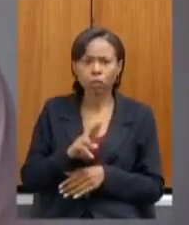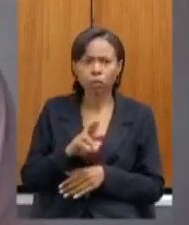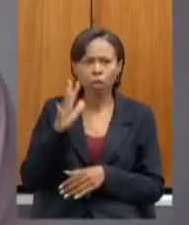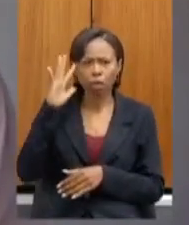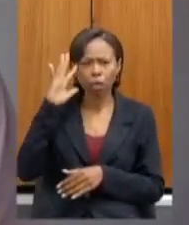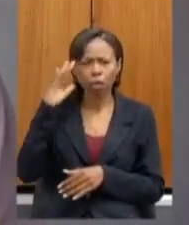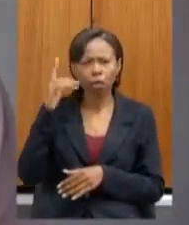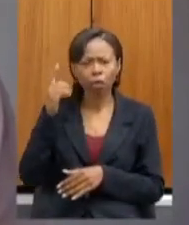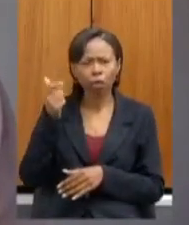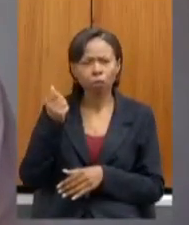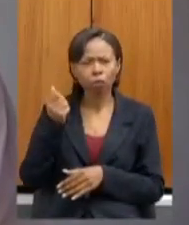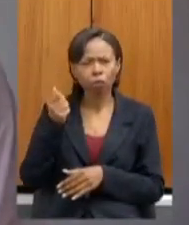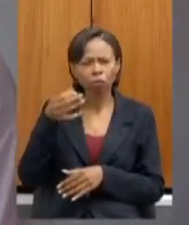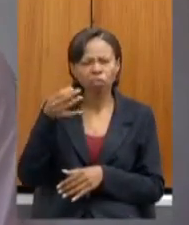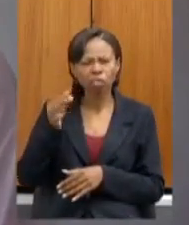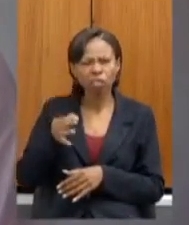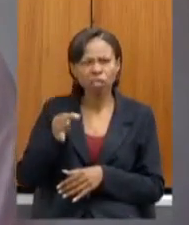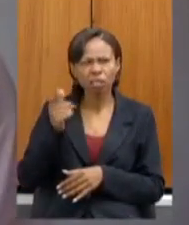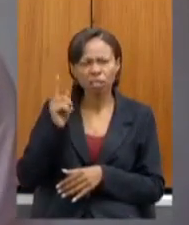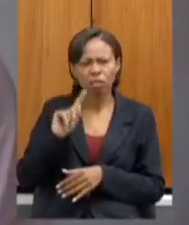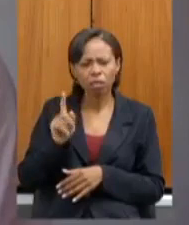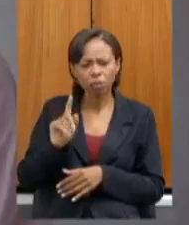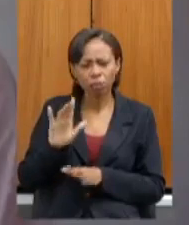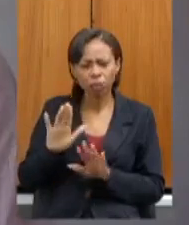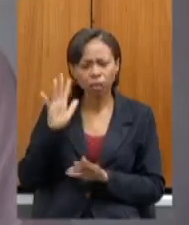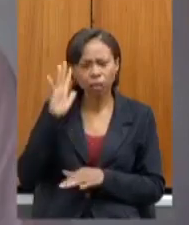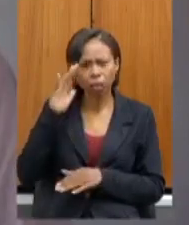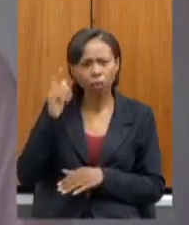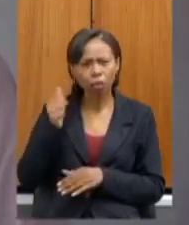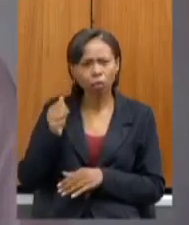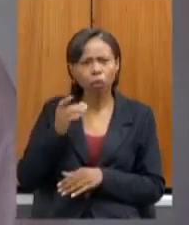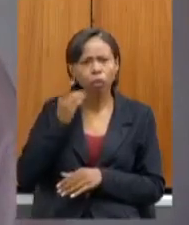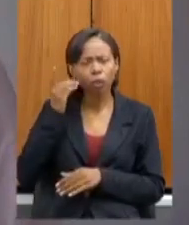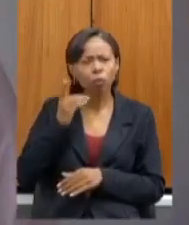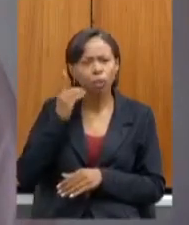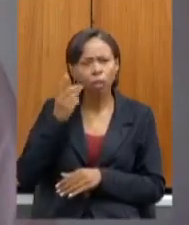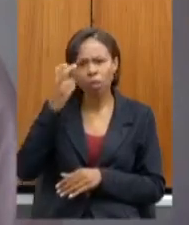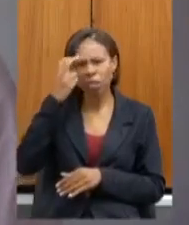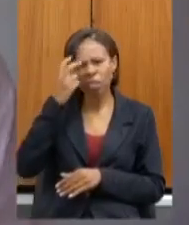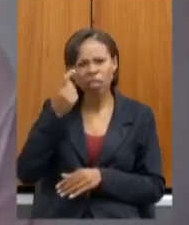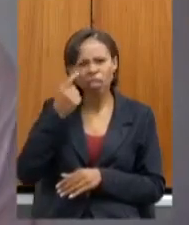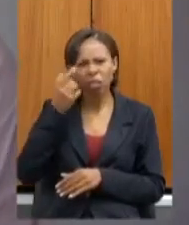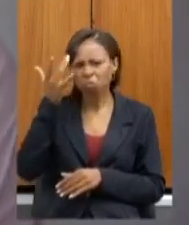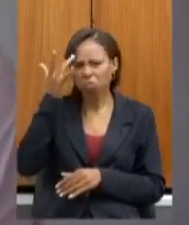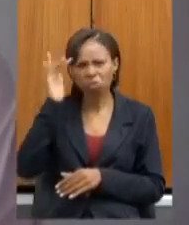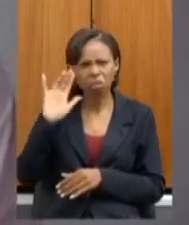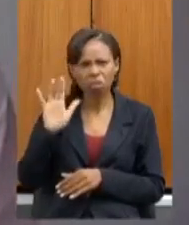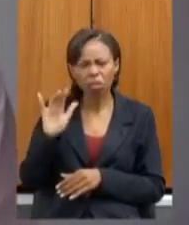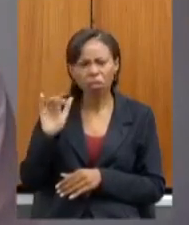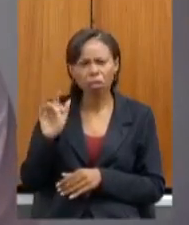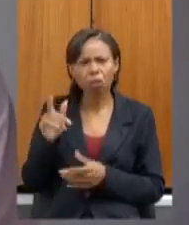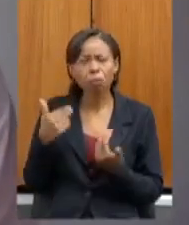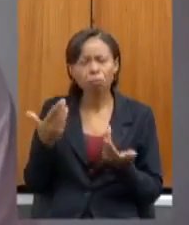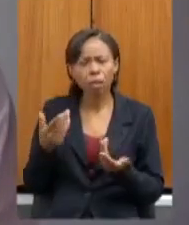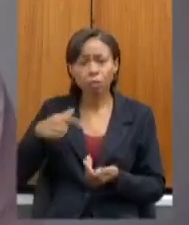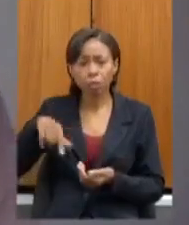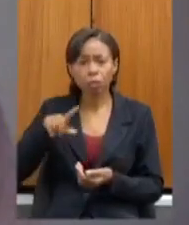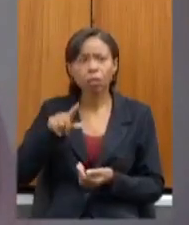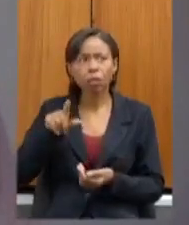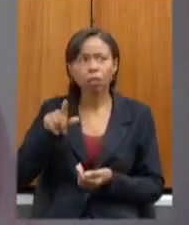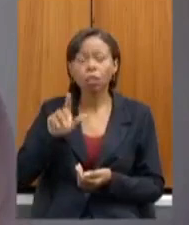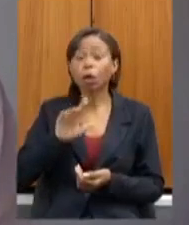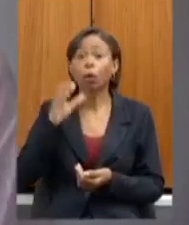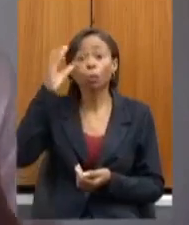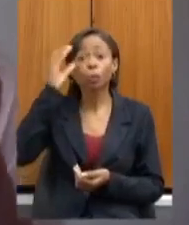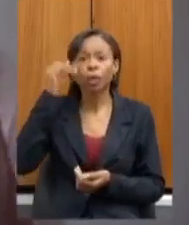agora não tenho certeza se foi acho que foi o deputado Zé Guilherme não tenho certeza mas o nosso esforço foi o deputado